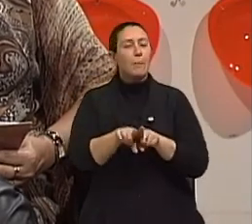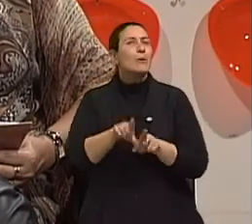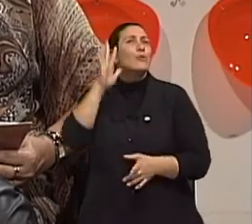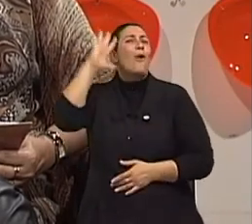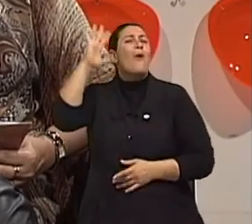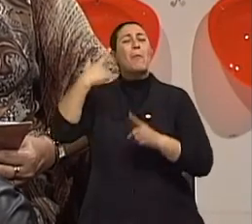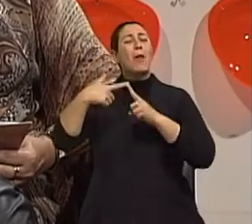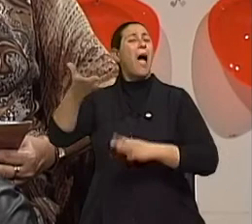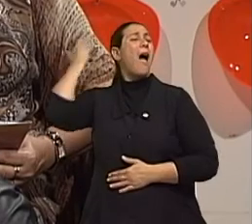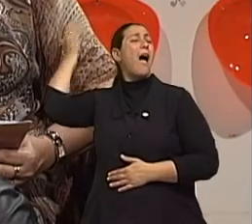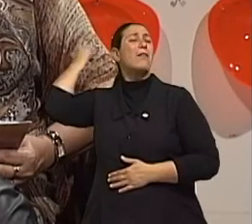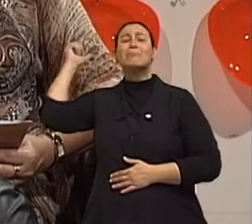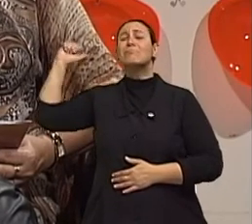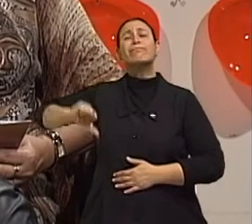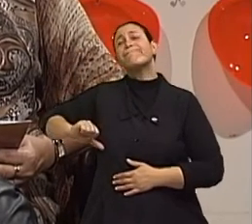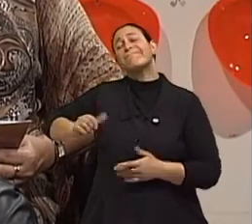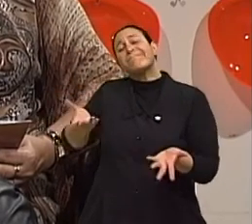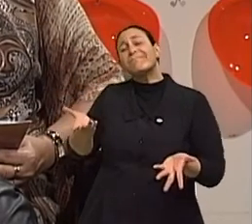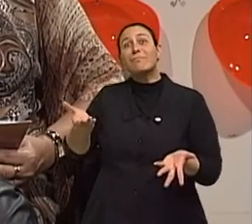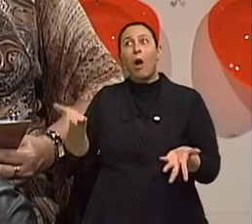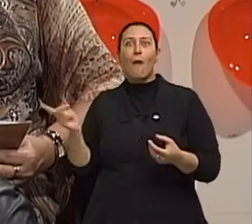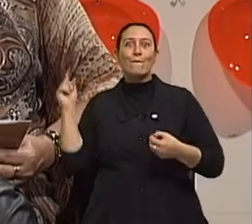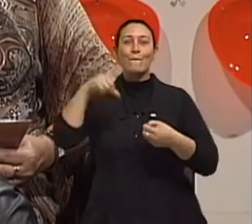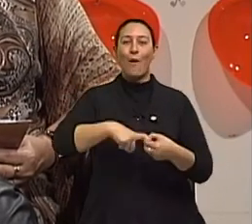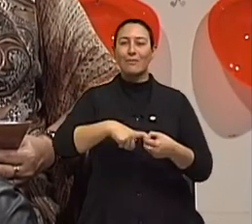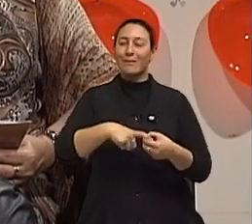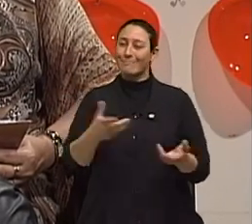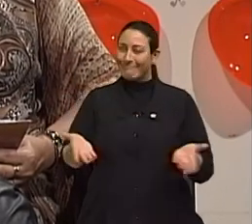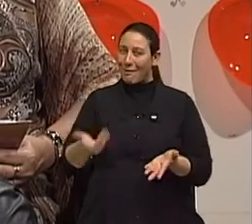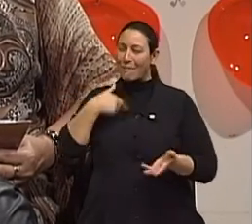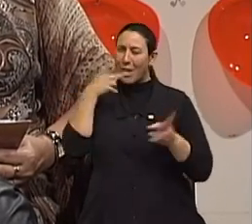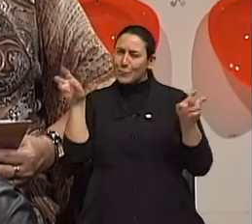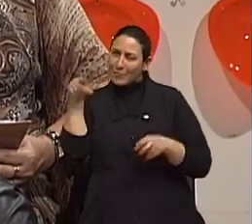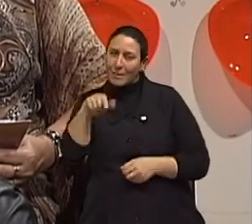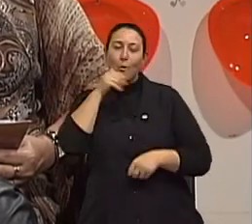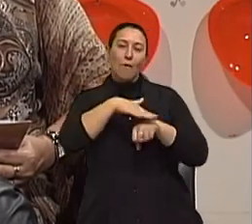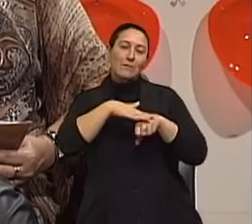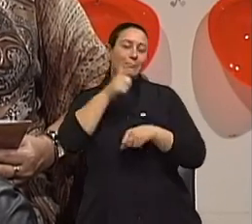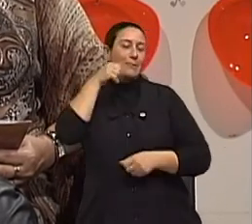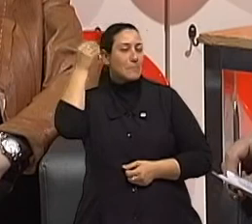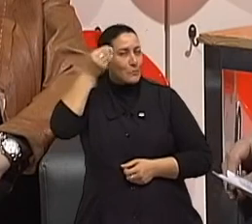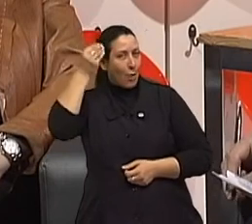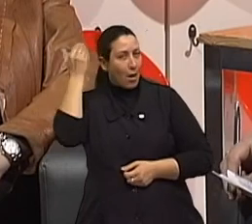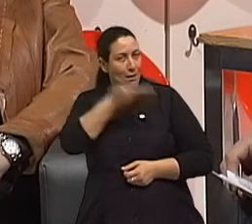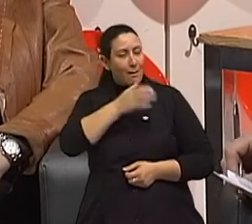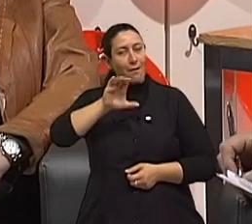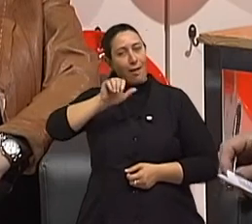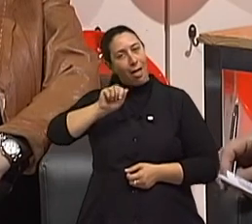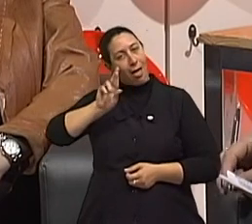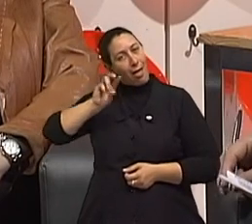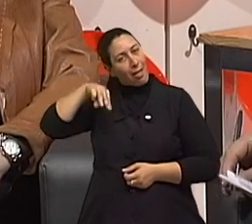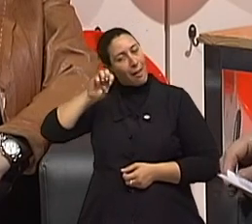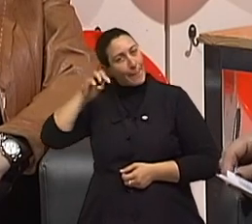sonho deixado lá para trás, né? Para falar sobre esse assunto, eu converso com a psicóloga e psicanalista Carmen Muratore,